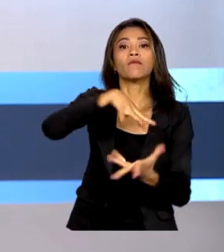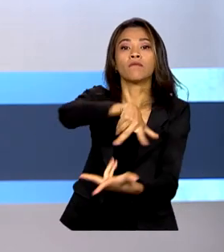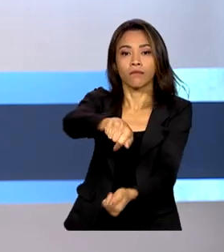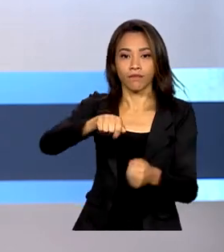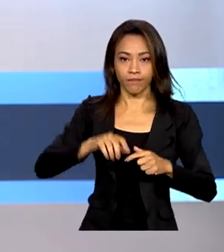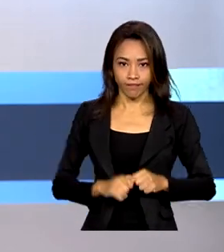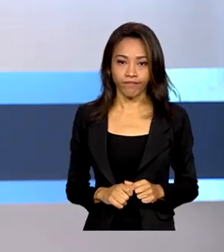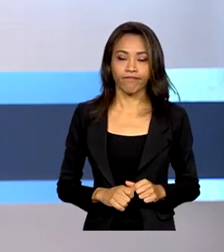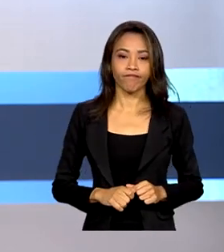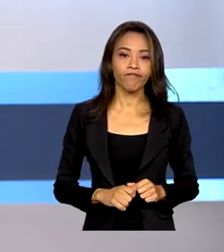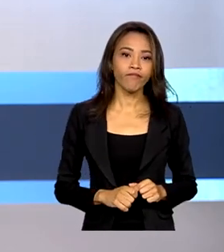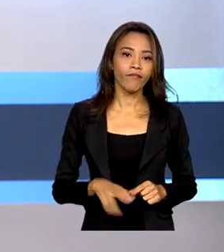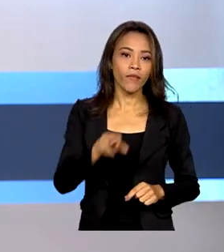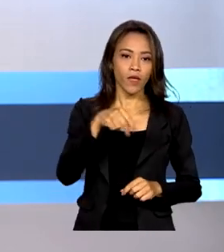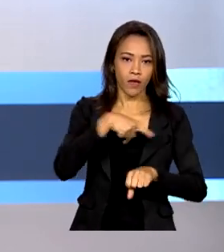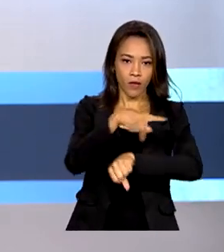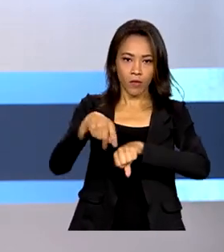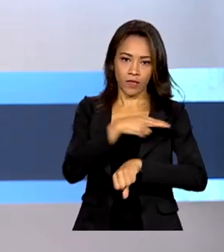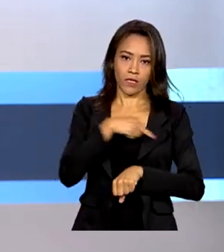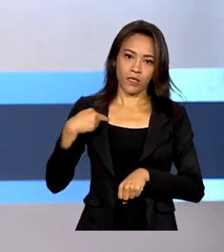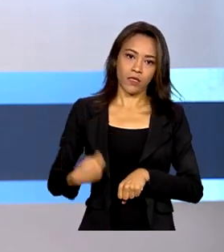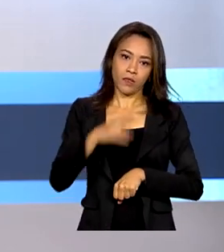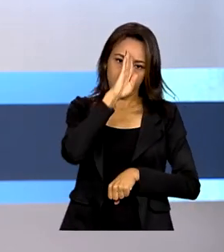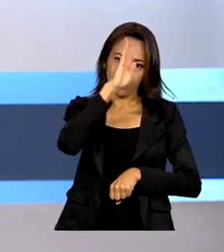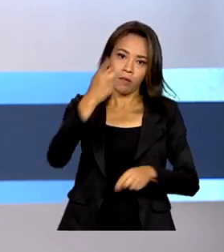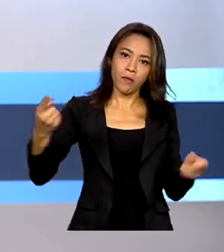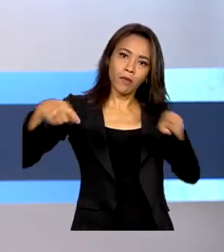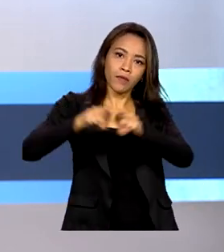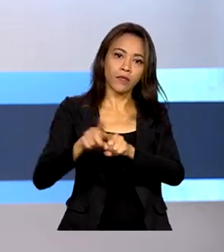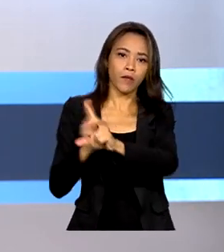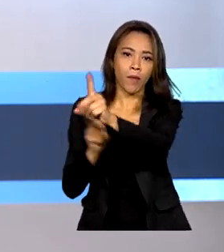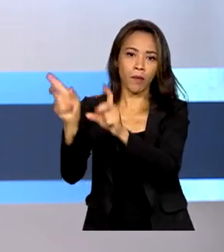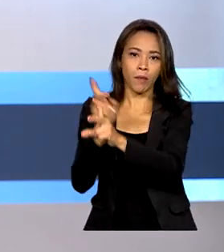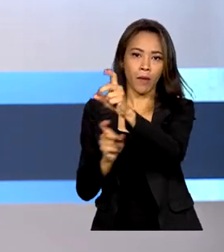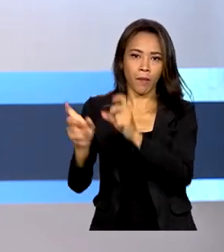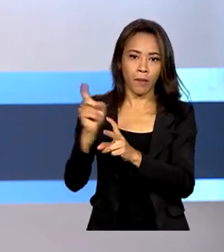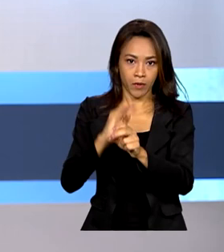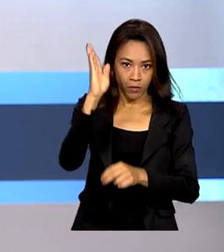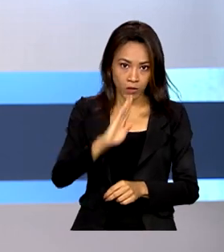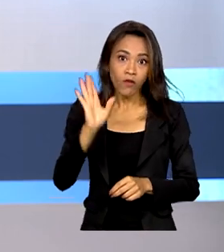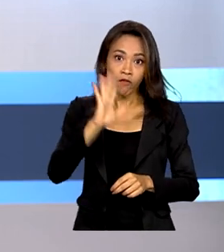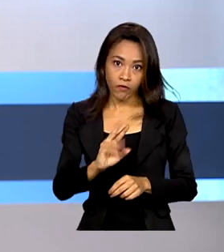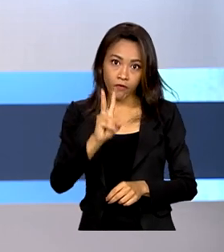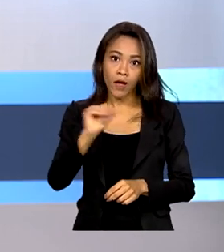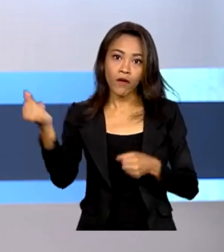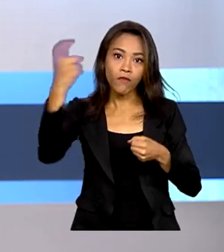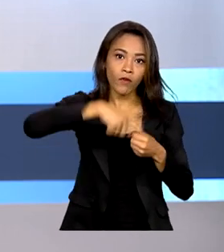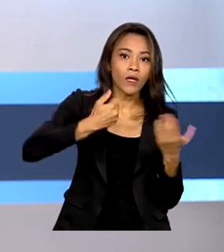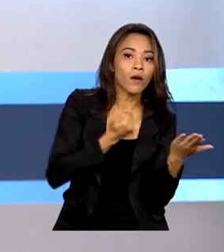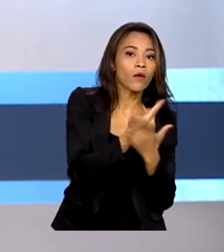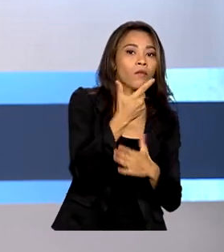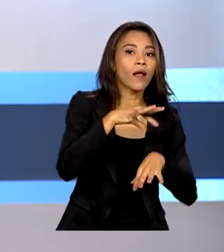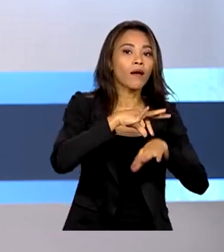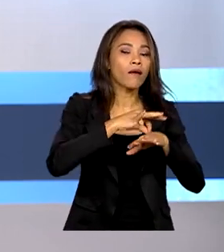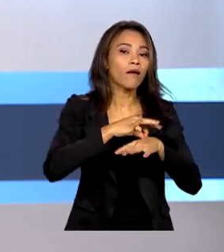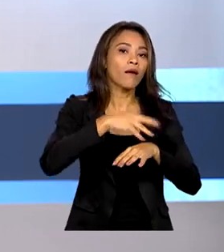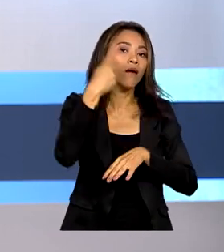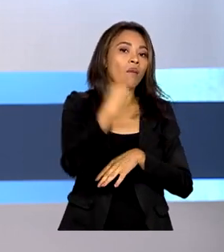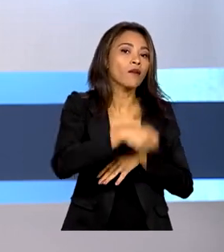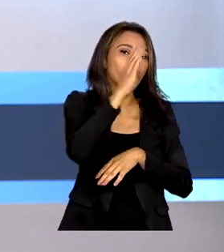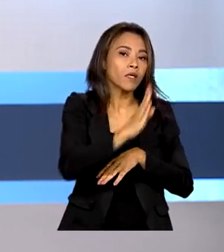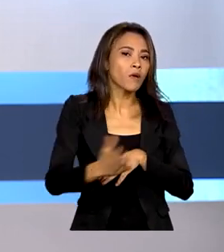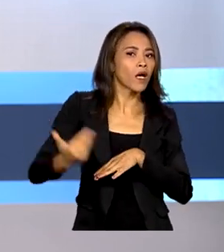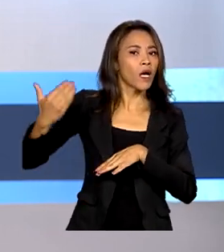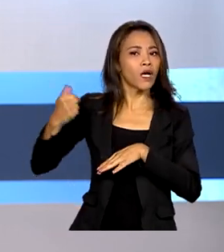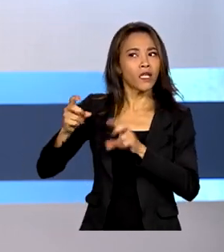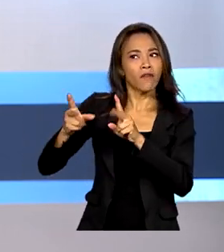E a China, principal parceiro comercial do Brasil, vai voltar a comprar a carne produzida aqui no país. As vendas tinham